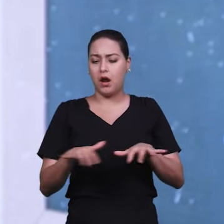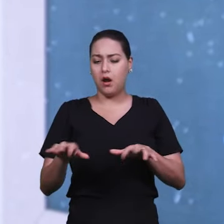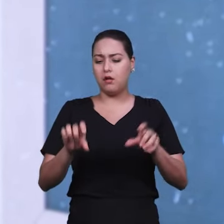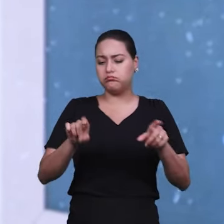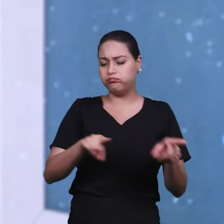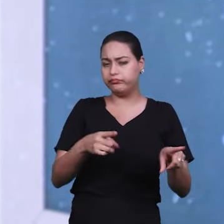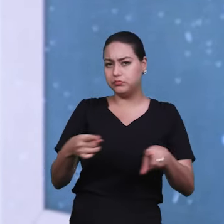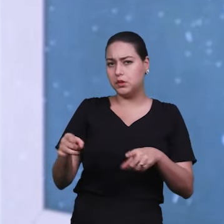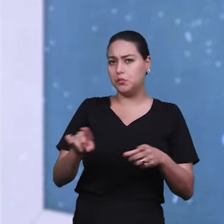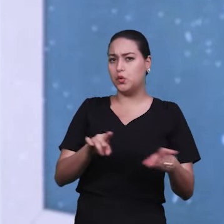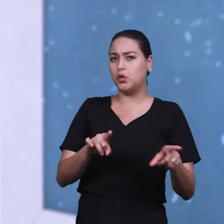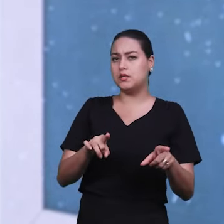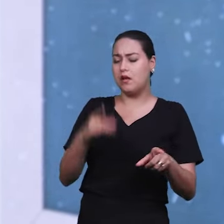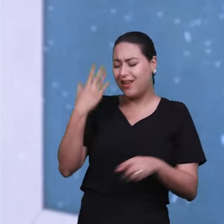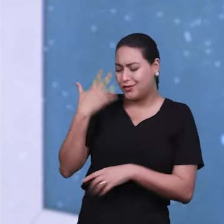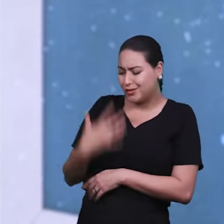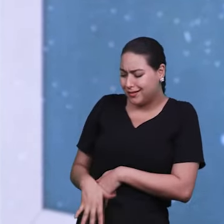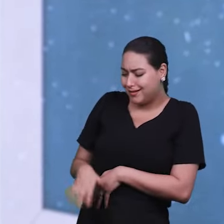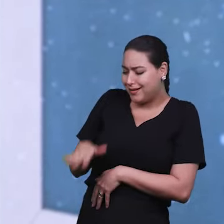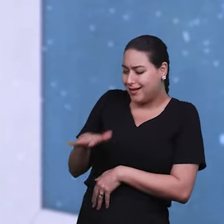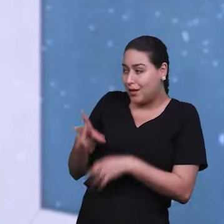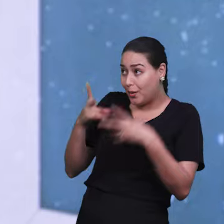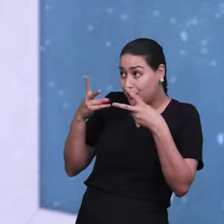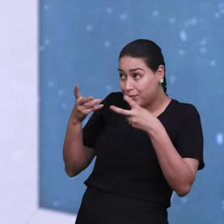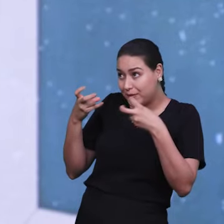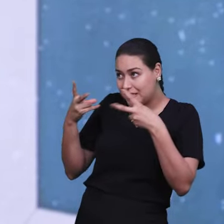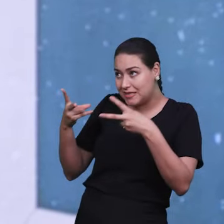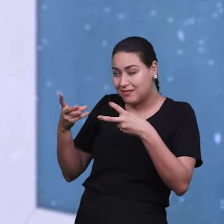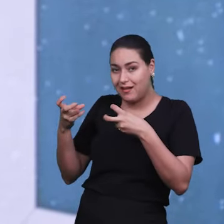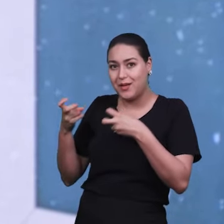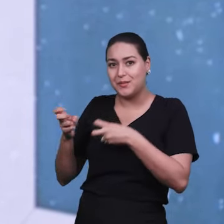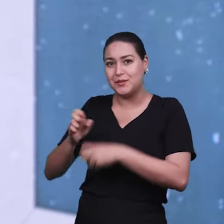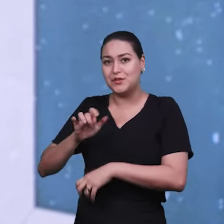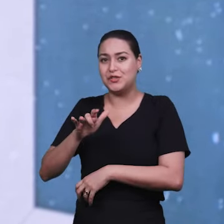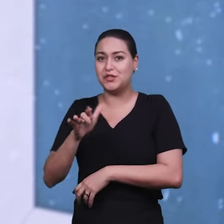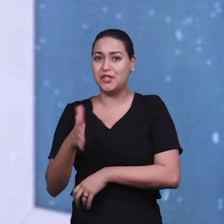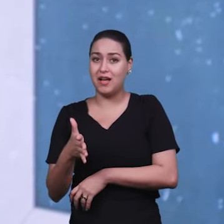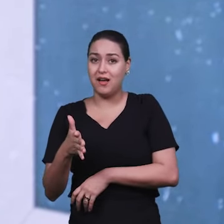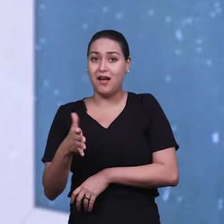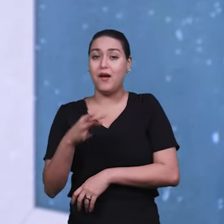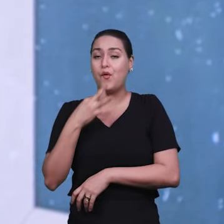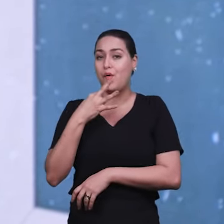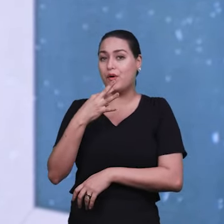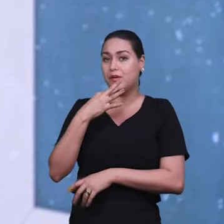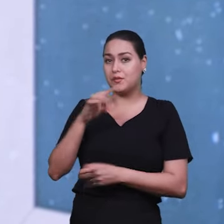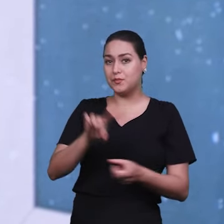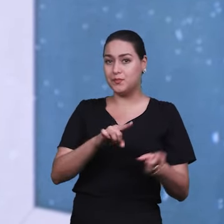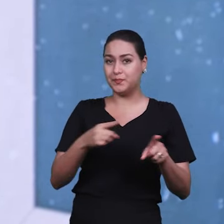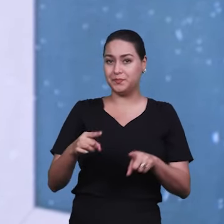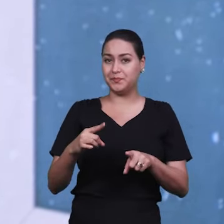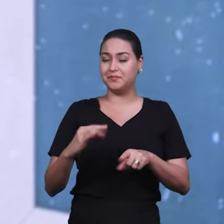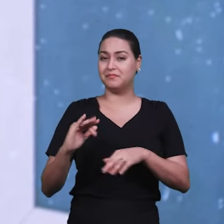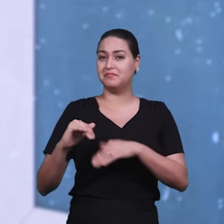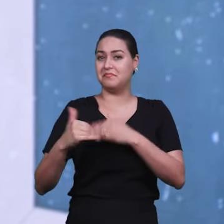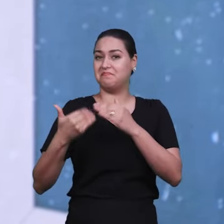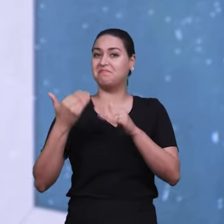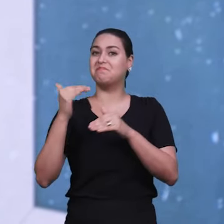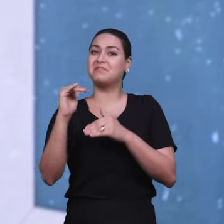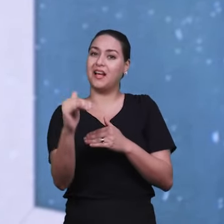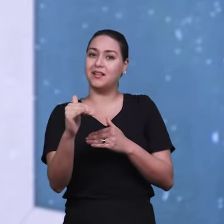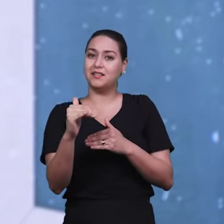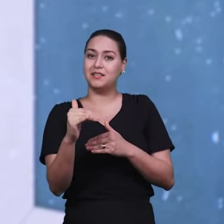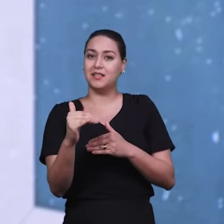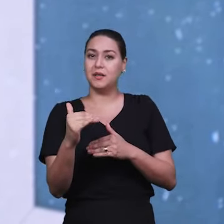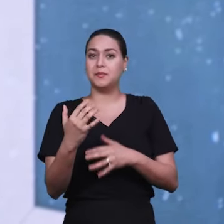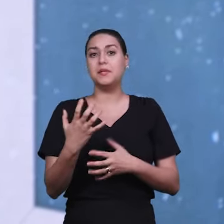educação musical, ela começa desde pequeno, desde pequenininho mesmo. Então, ele vai se educando, ele vai conhecendo música, vai sendo estimulado. Até chegar